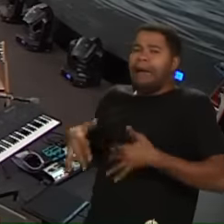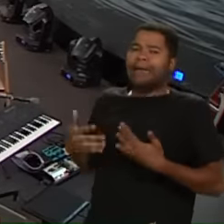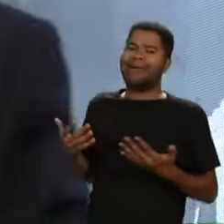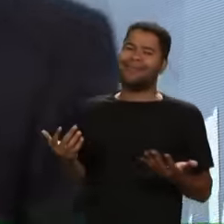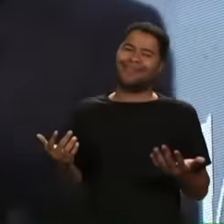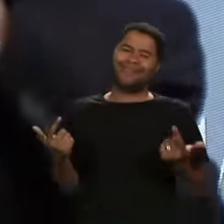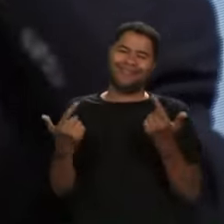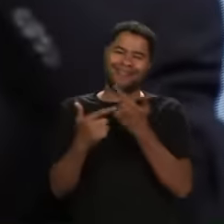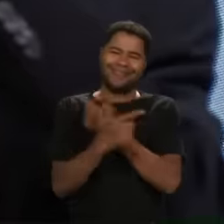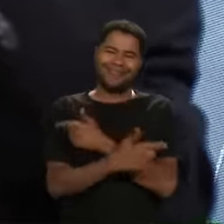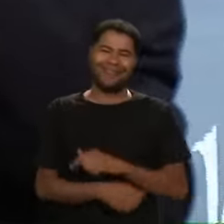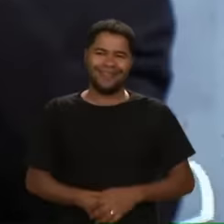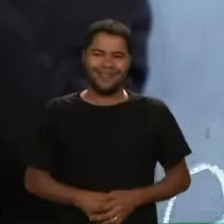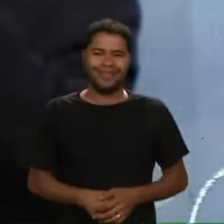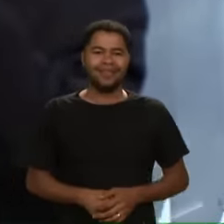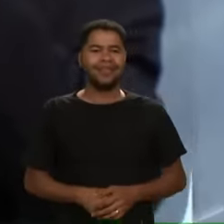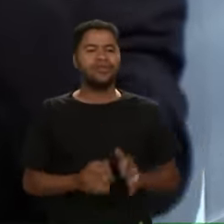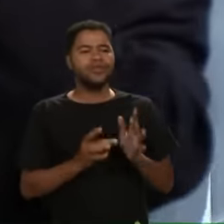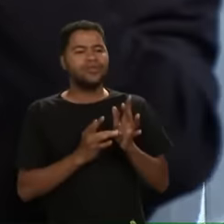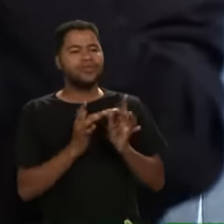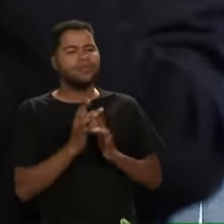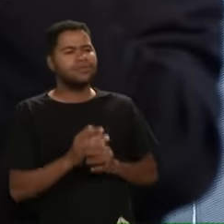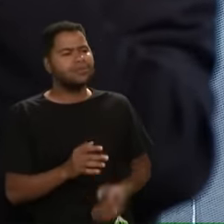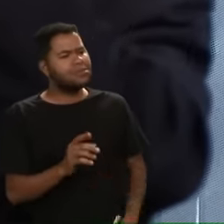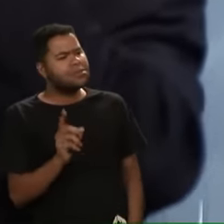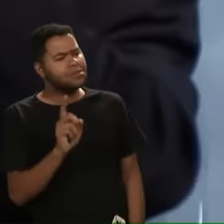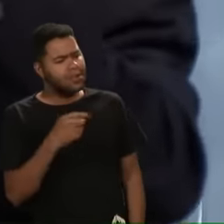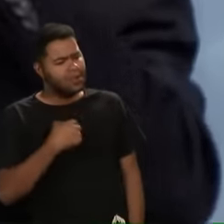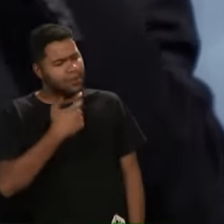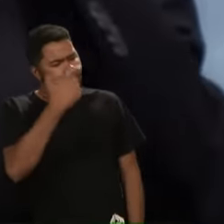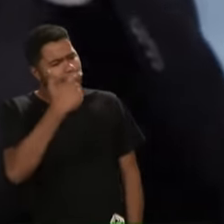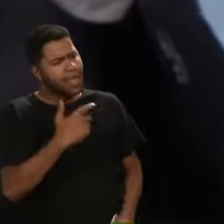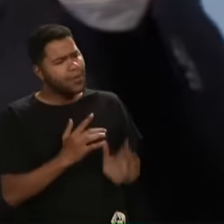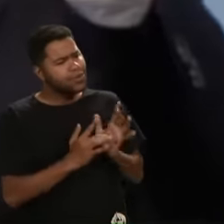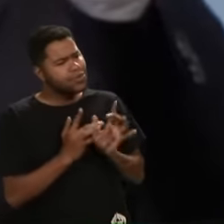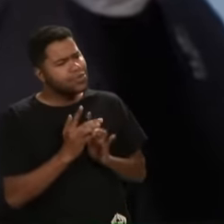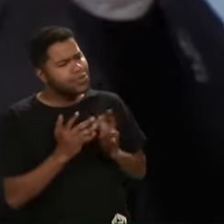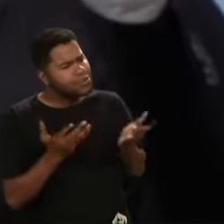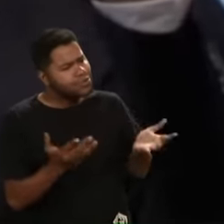Aí Jesus gritou assim Sou eu